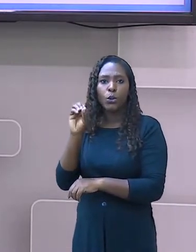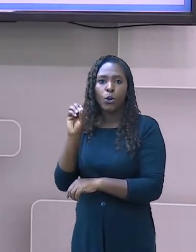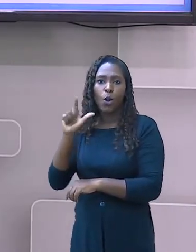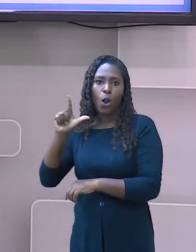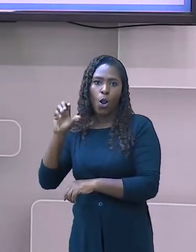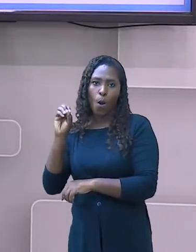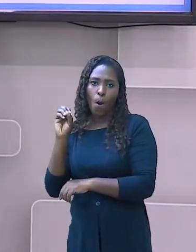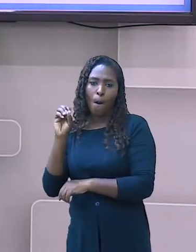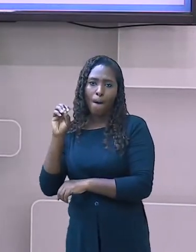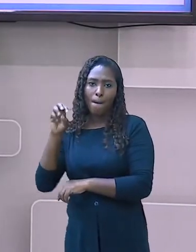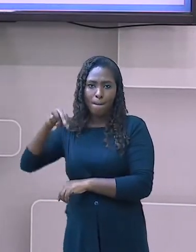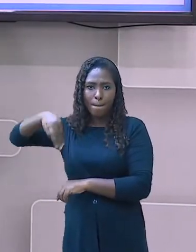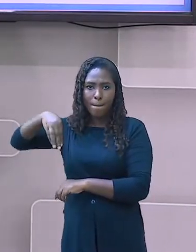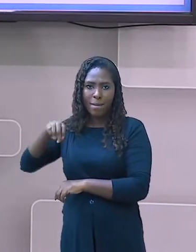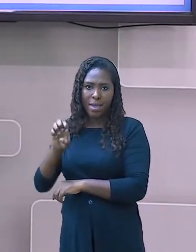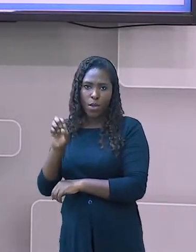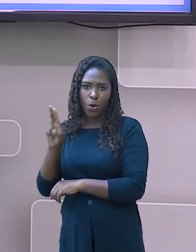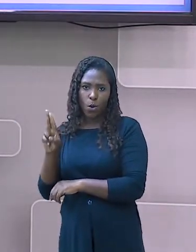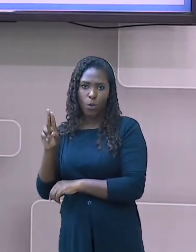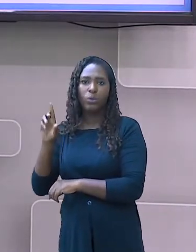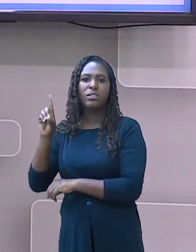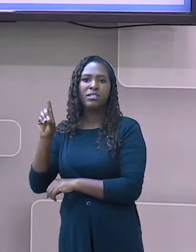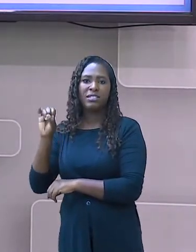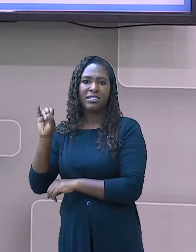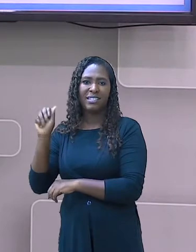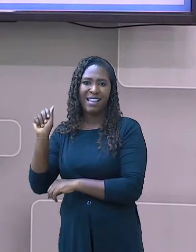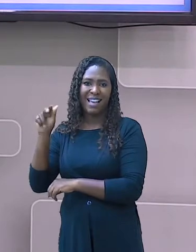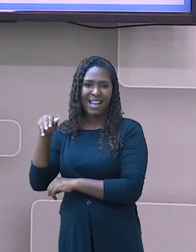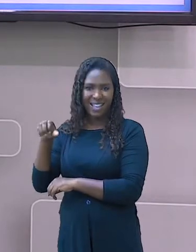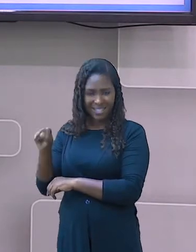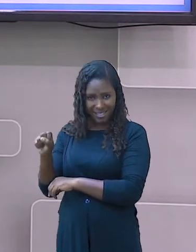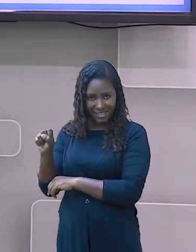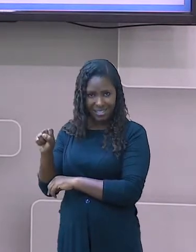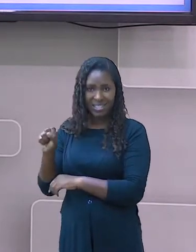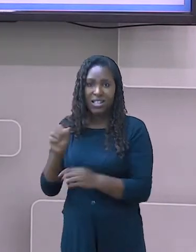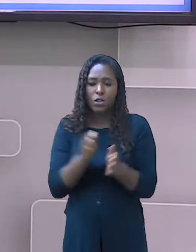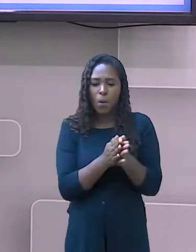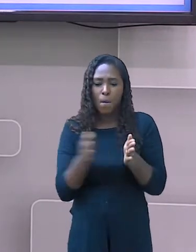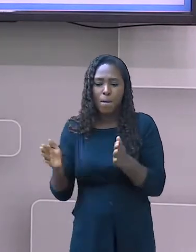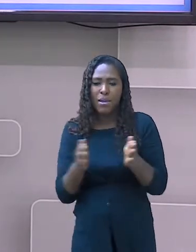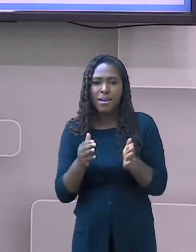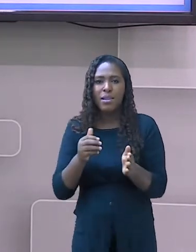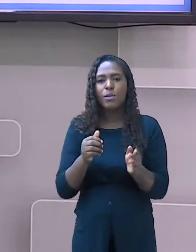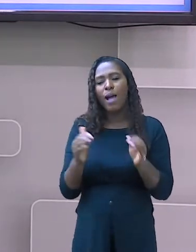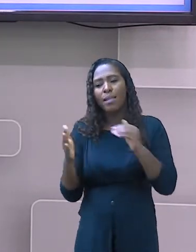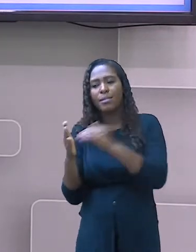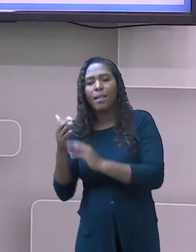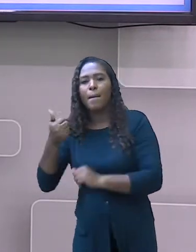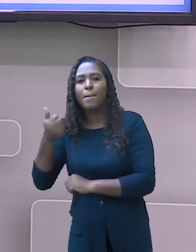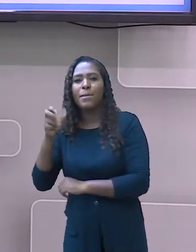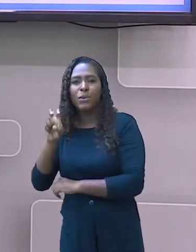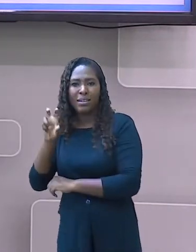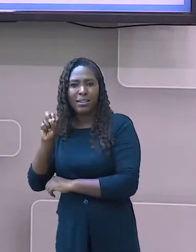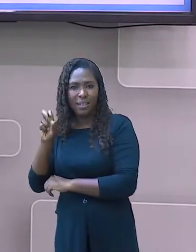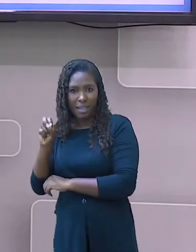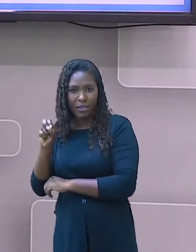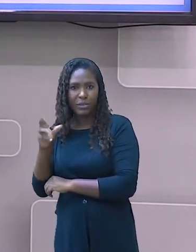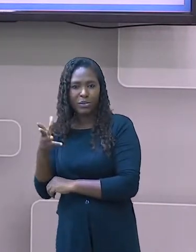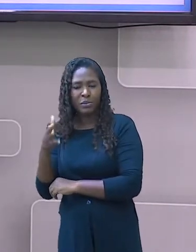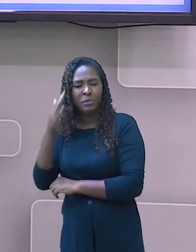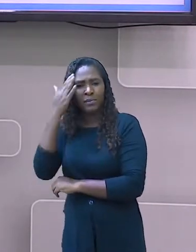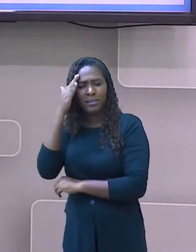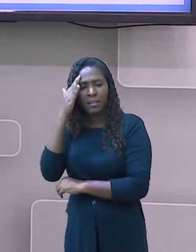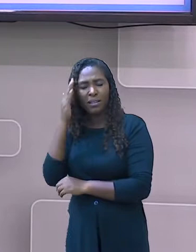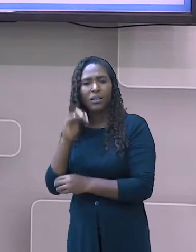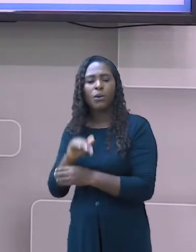Esse feito constituiu entre as importantes marcas das conquistas marítimas de Portugal, pois desta